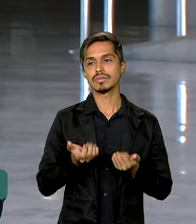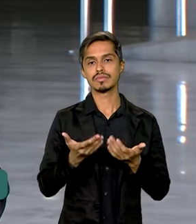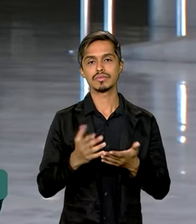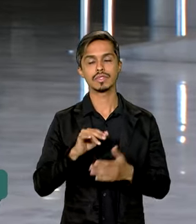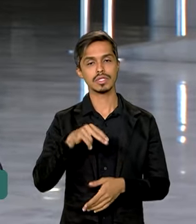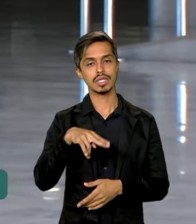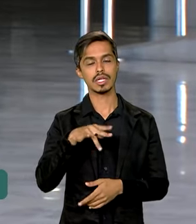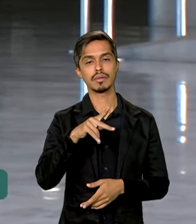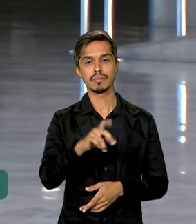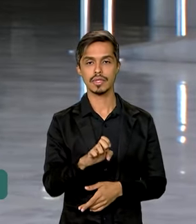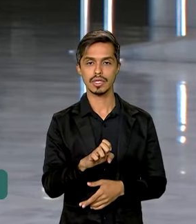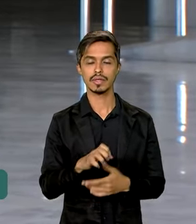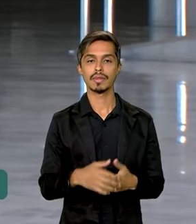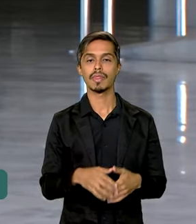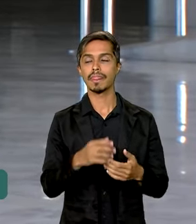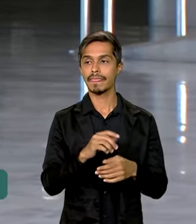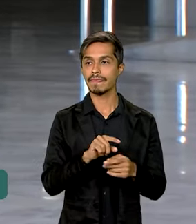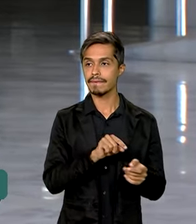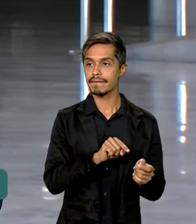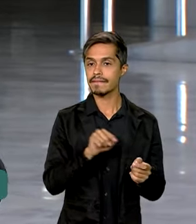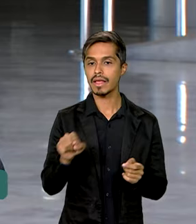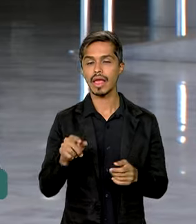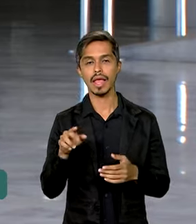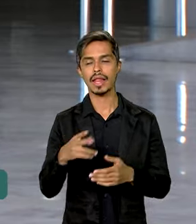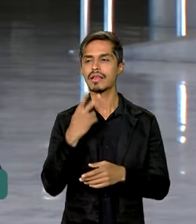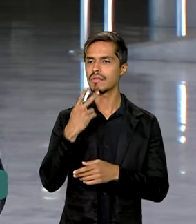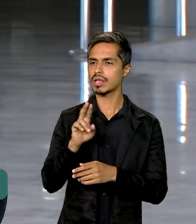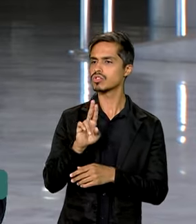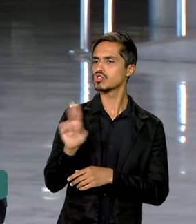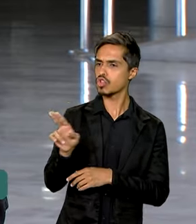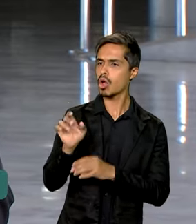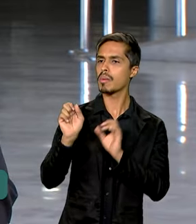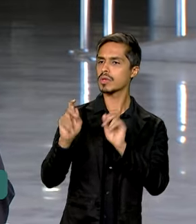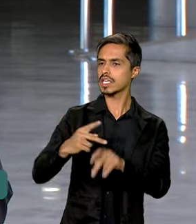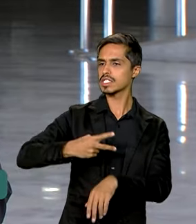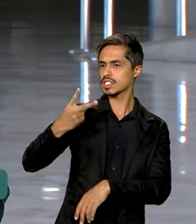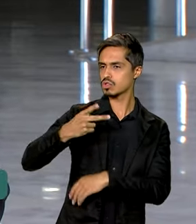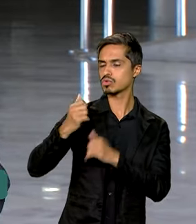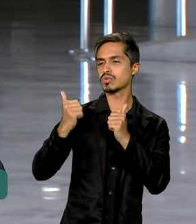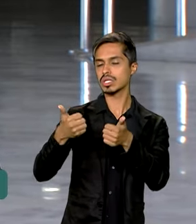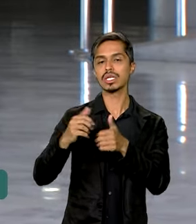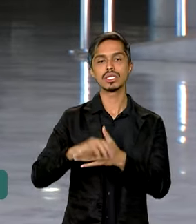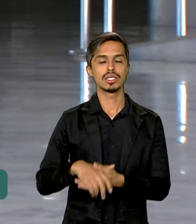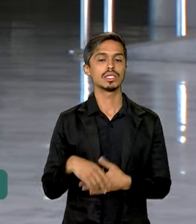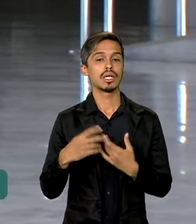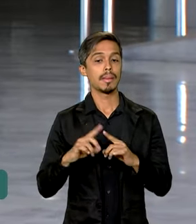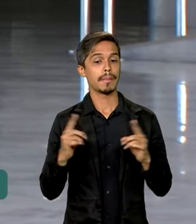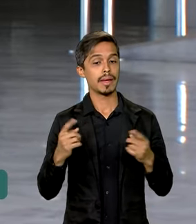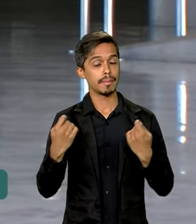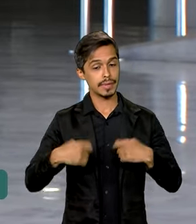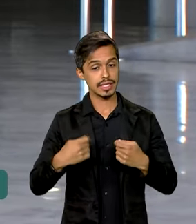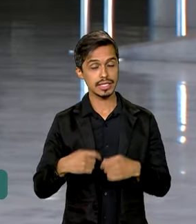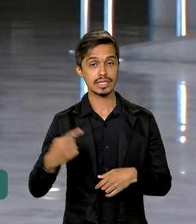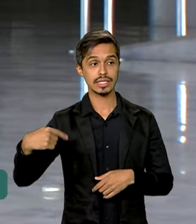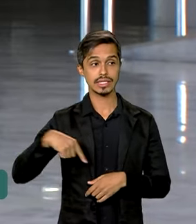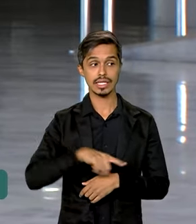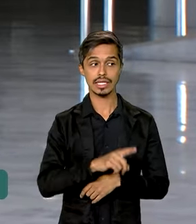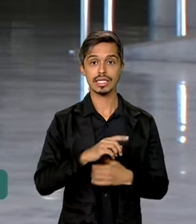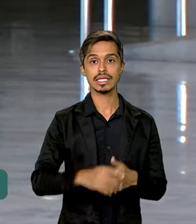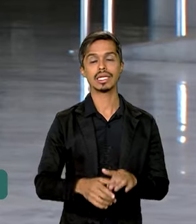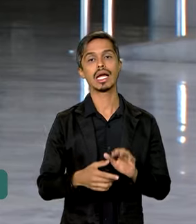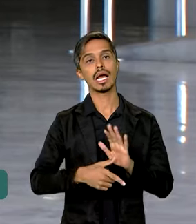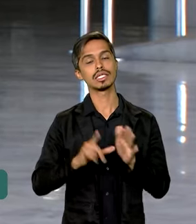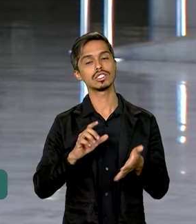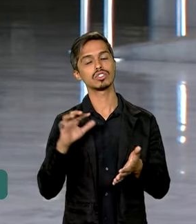sistema do INEP e a pessoa vai ser tratada pelo nome social, mas para isso precisa procurar a Receita Federal antes de efetuar a inscrição.